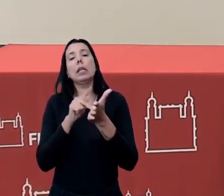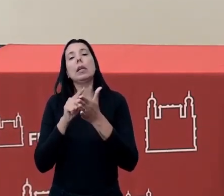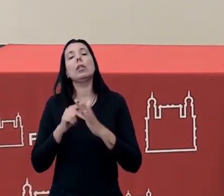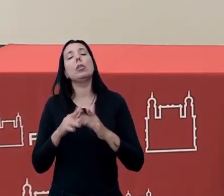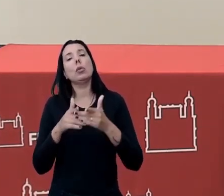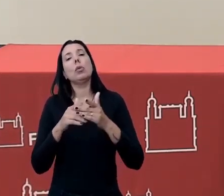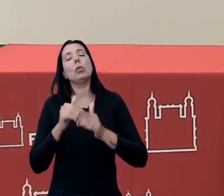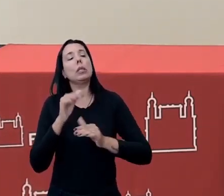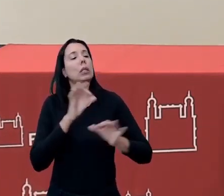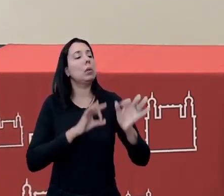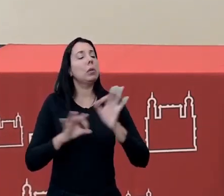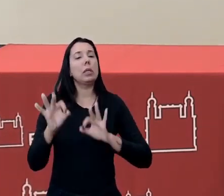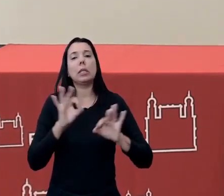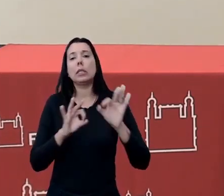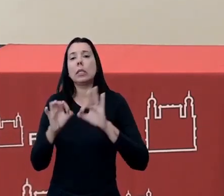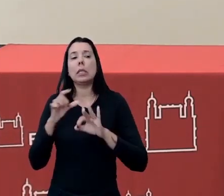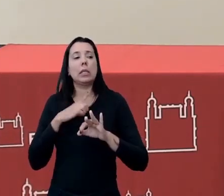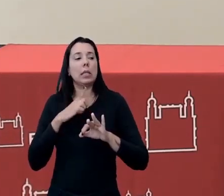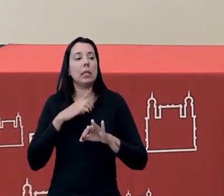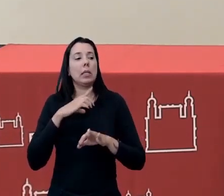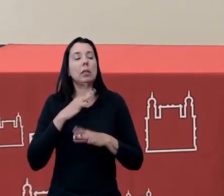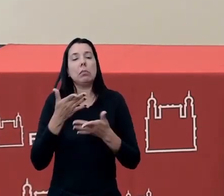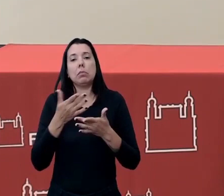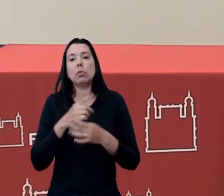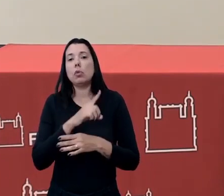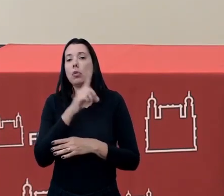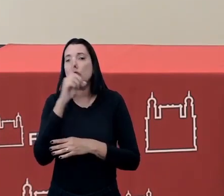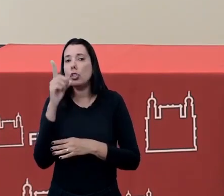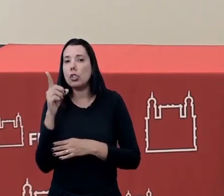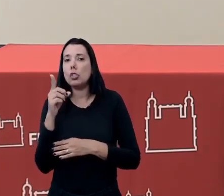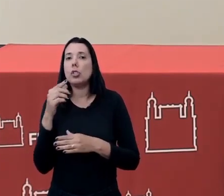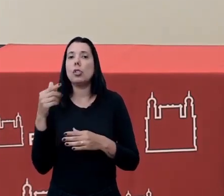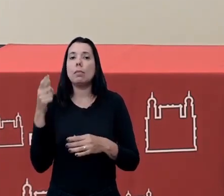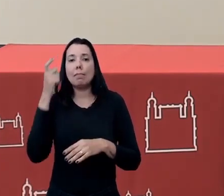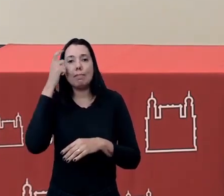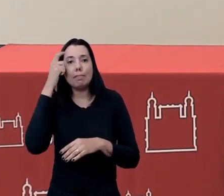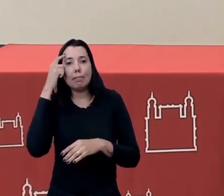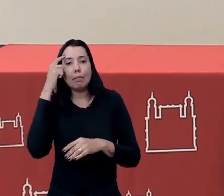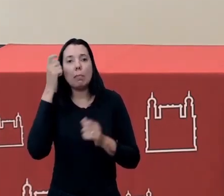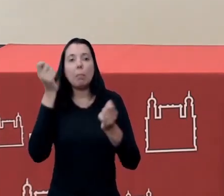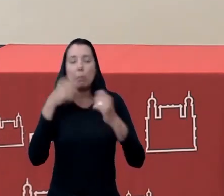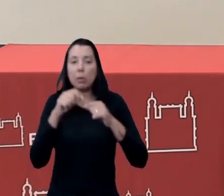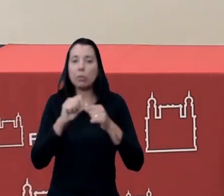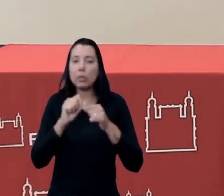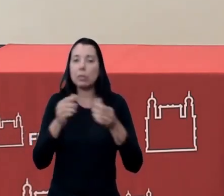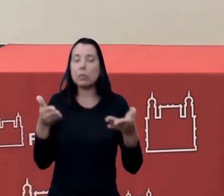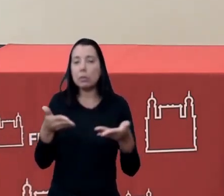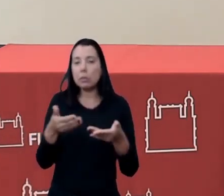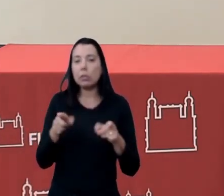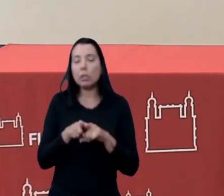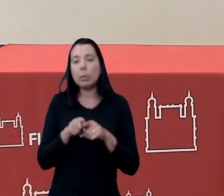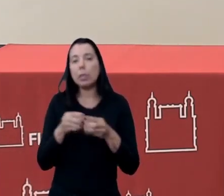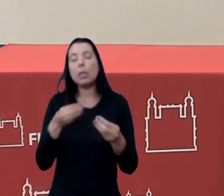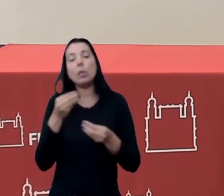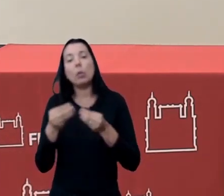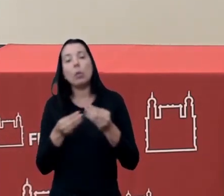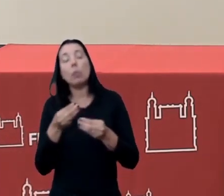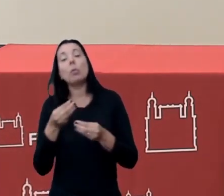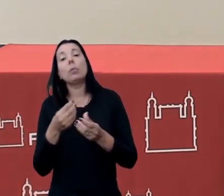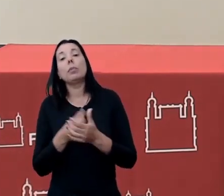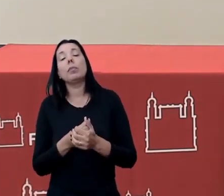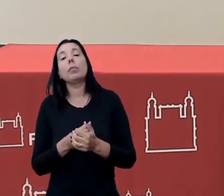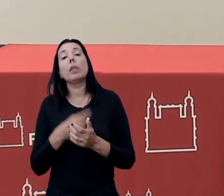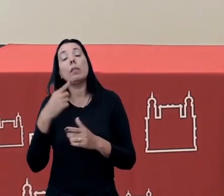todo o processo tem sido um dia de cada vez naquela linha o que é é possível fazer hoje como é que a gente vem